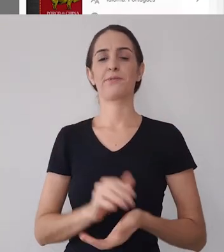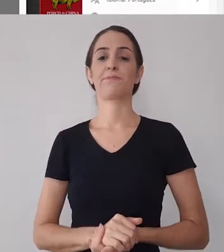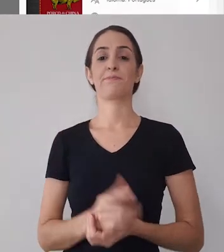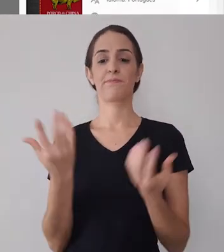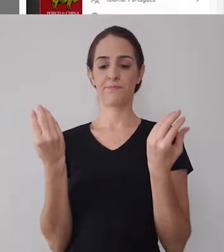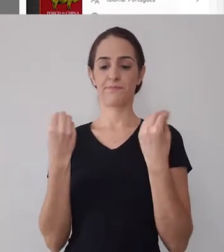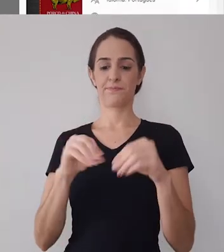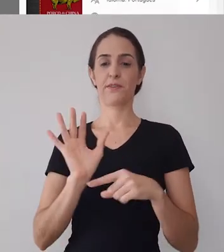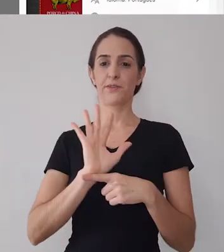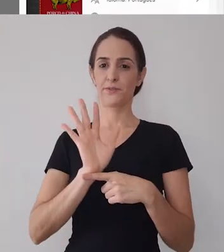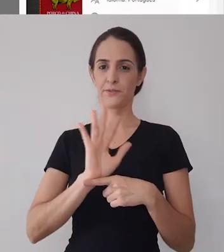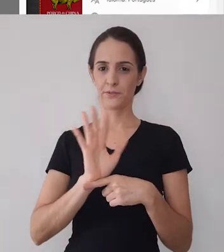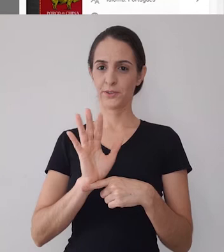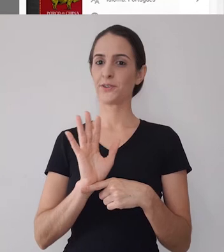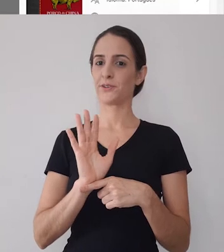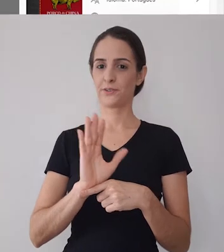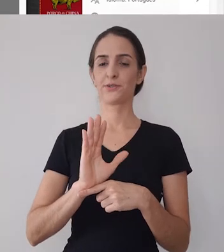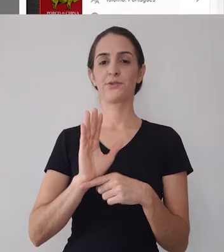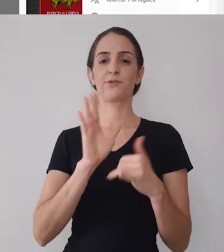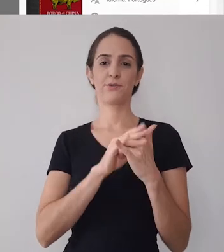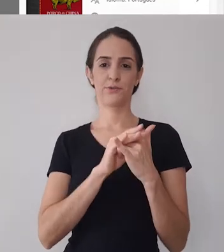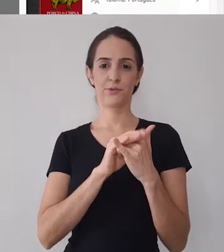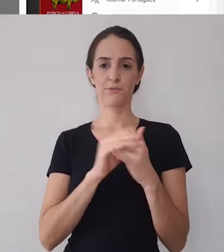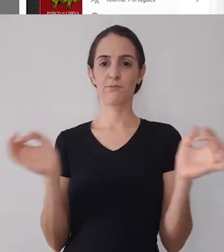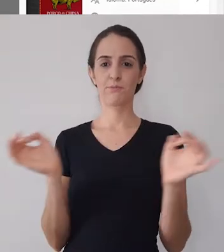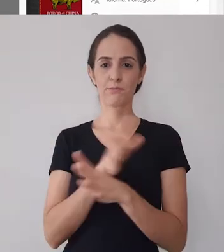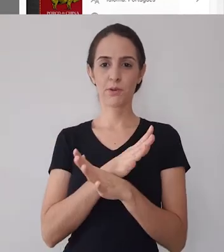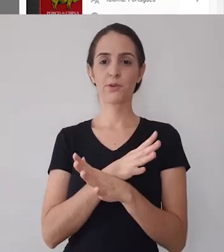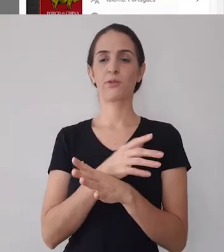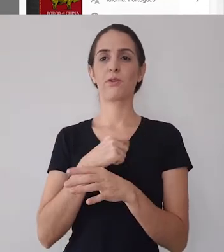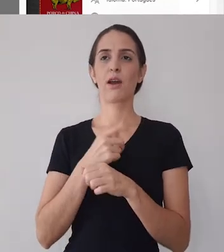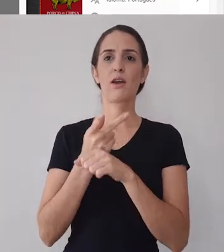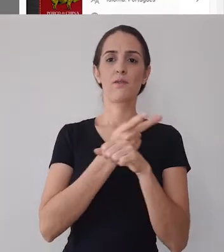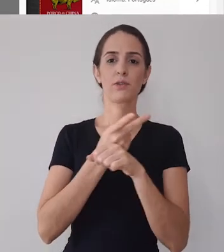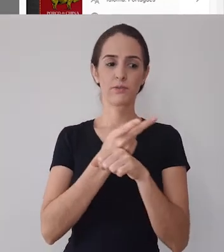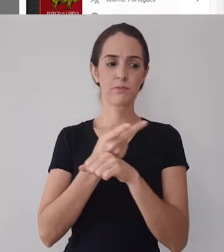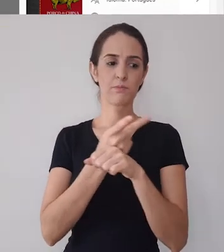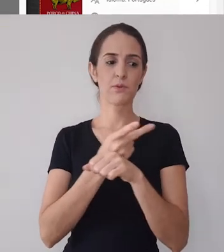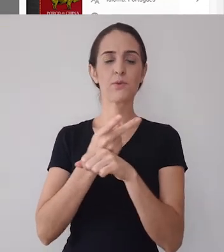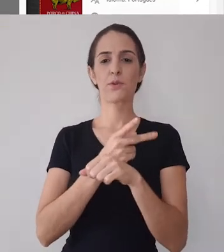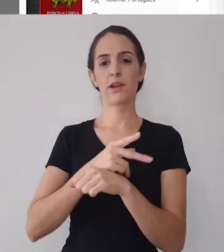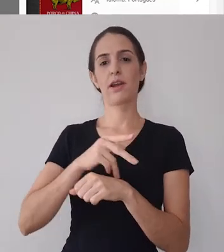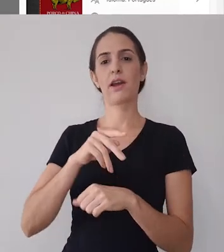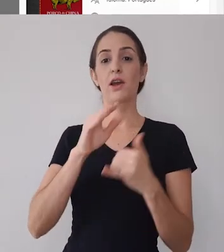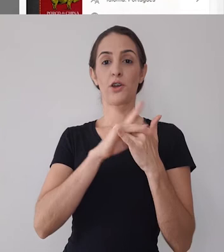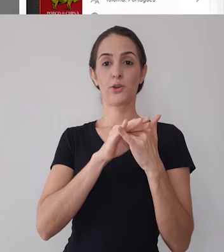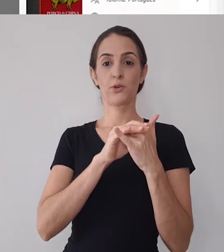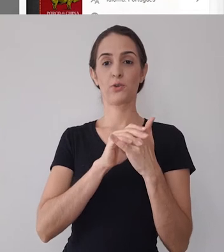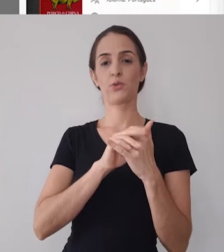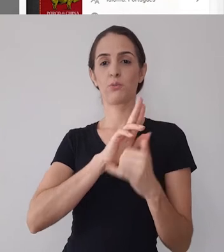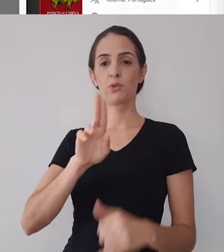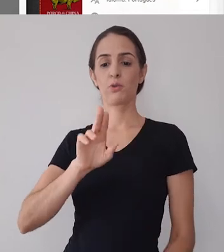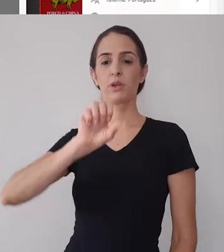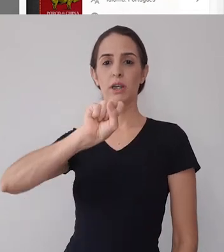uma vez que você o vídeo já esteja no canal você quer encontrar o youtube estúdio tá certo